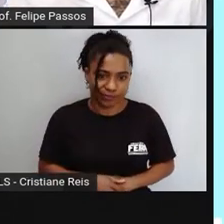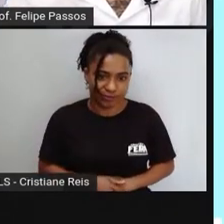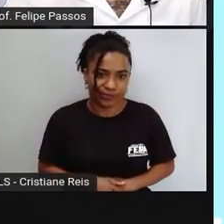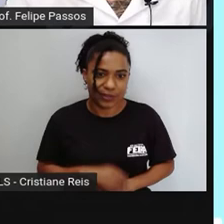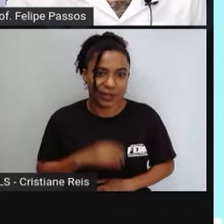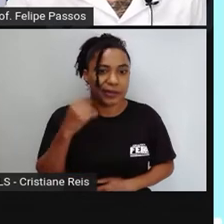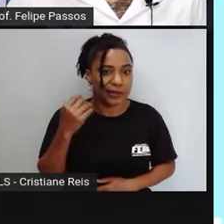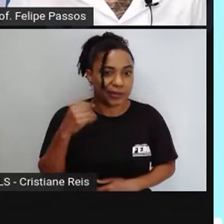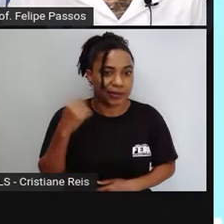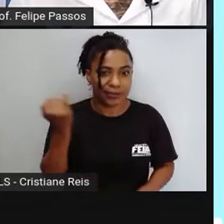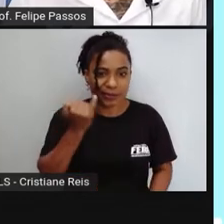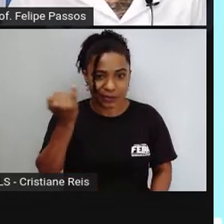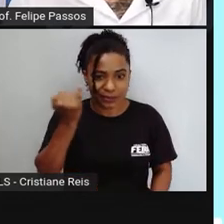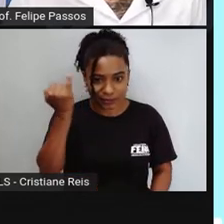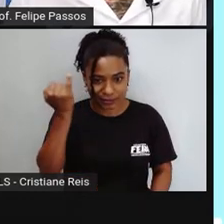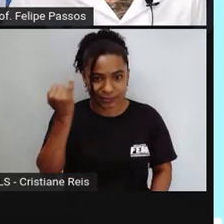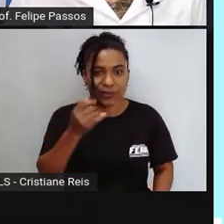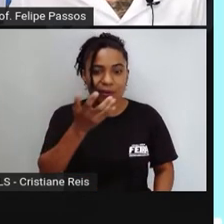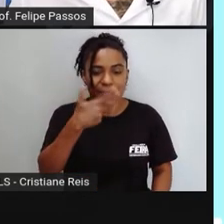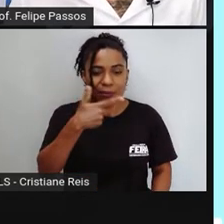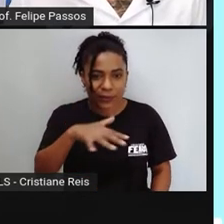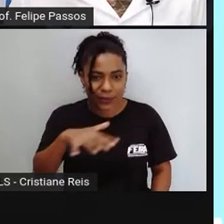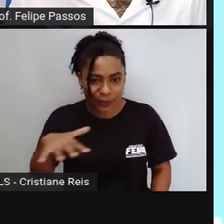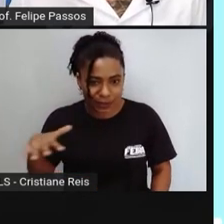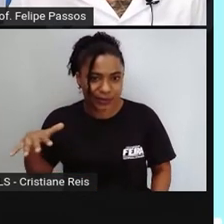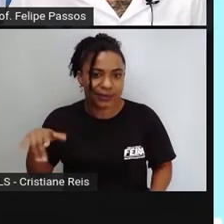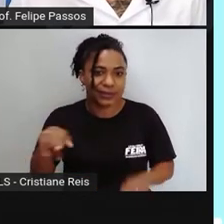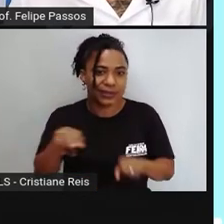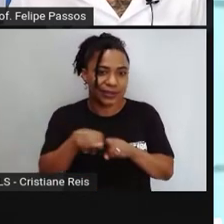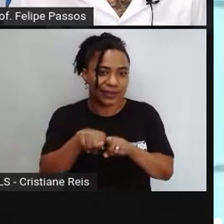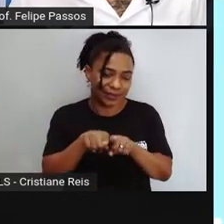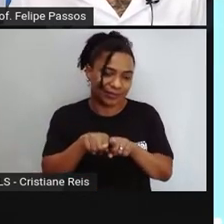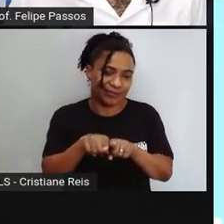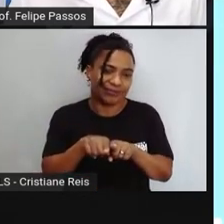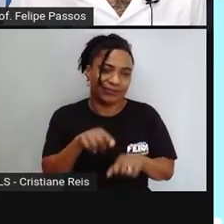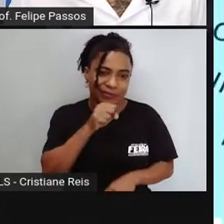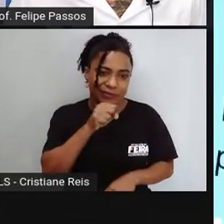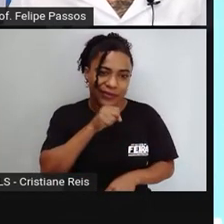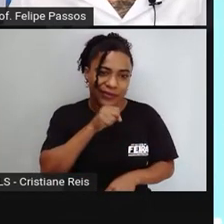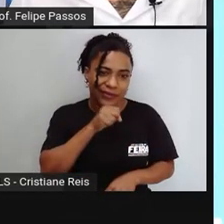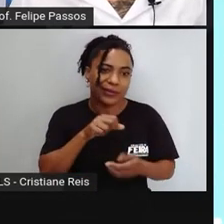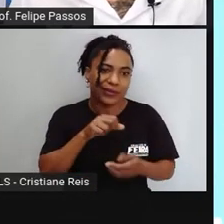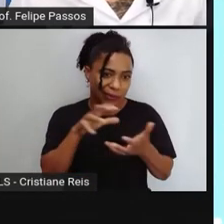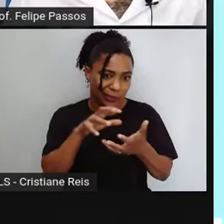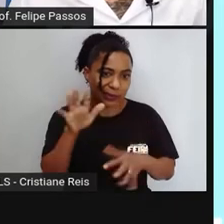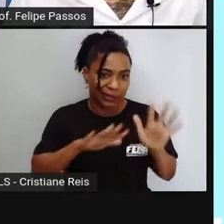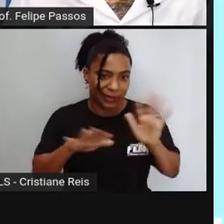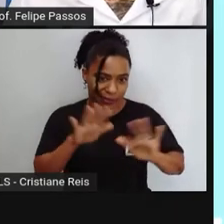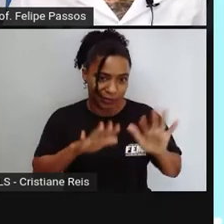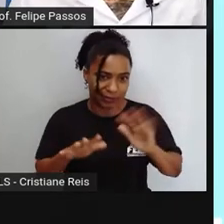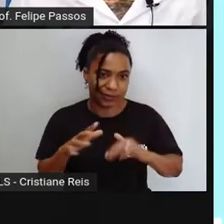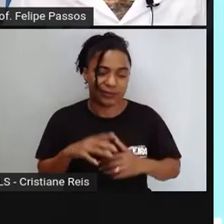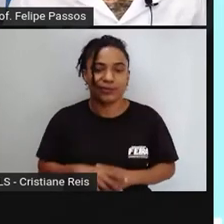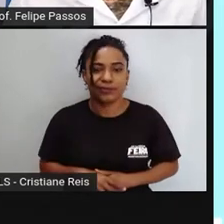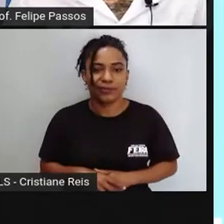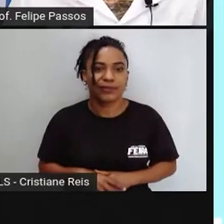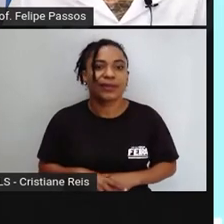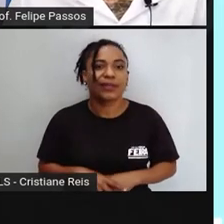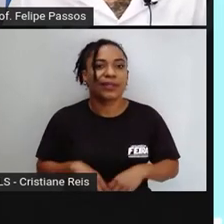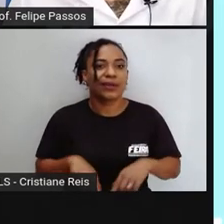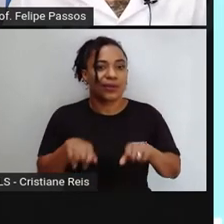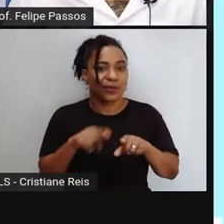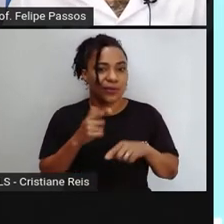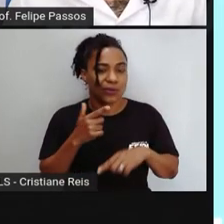e com idosos. Certo? Outro exemplo é a aranha marrom. Também são várias espécies do